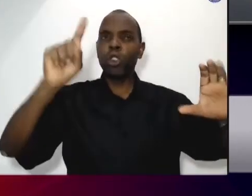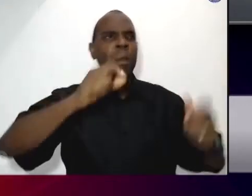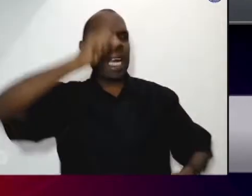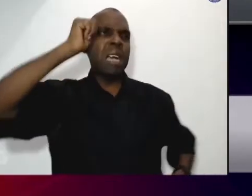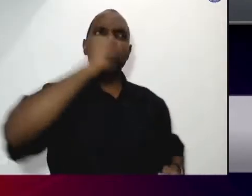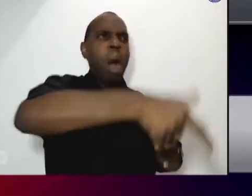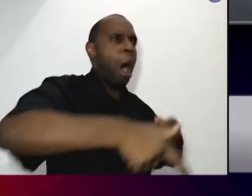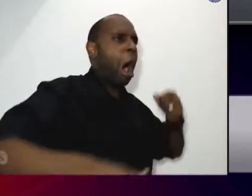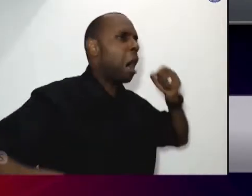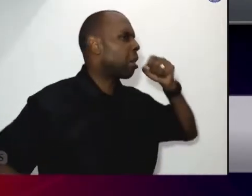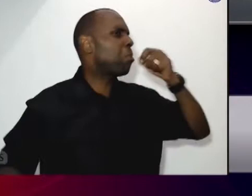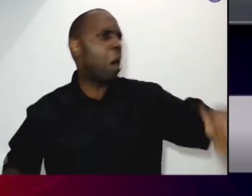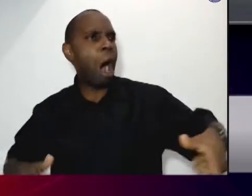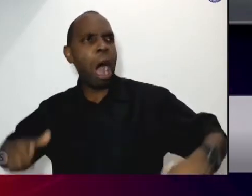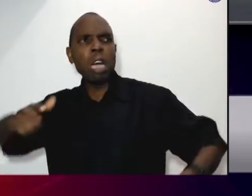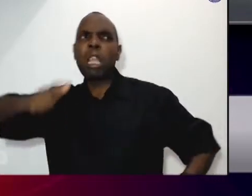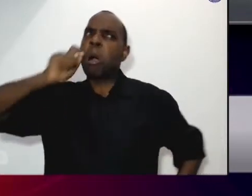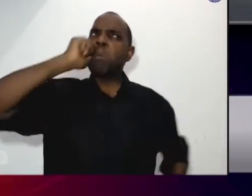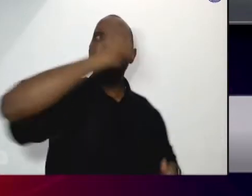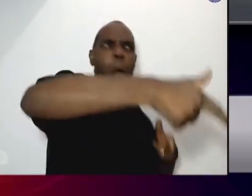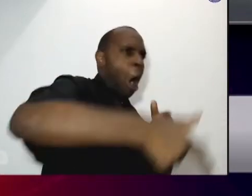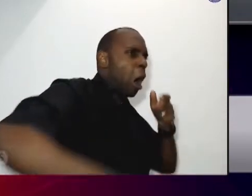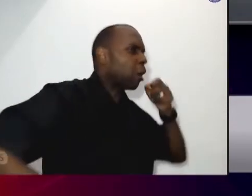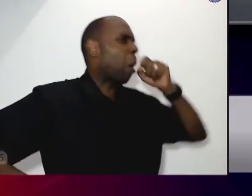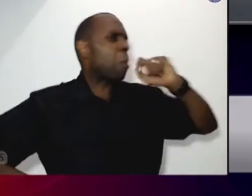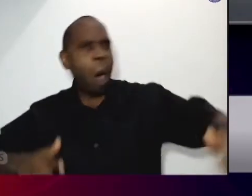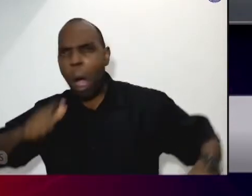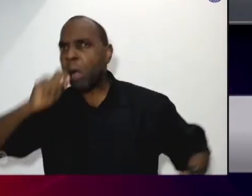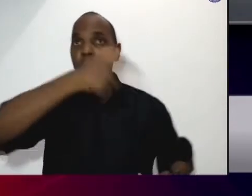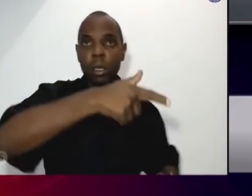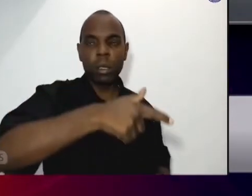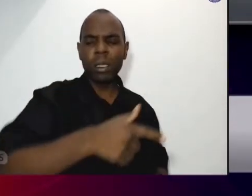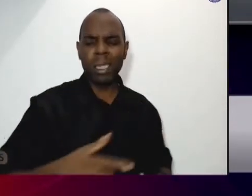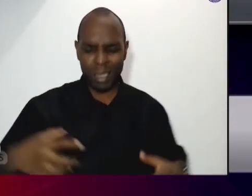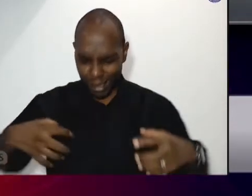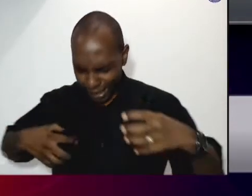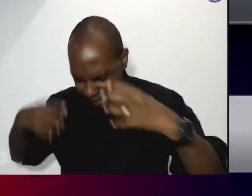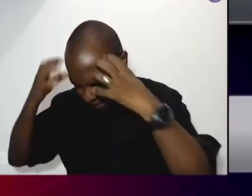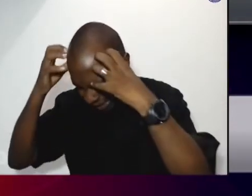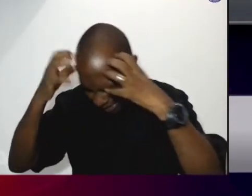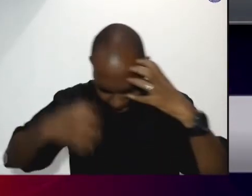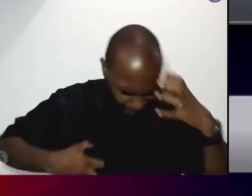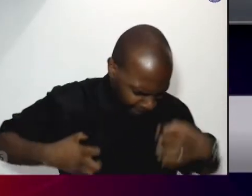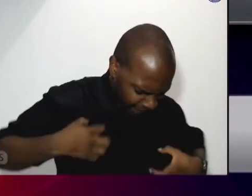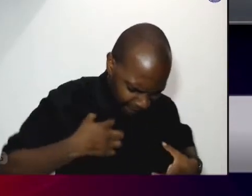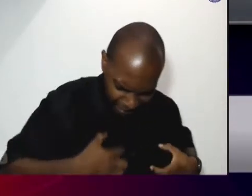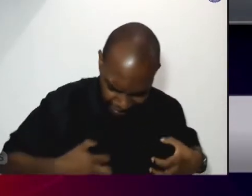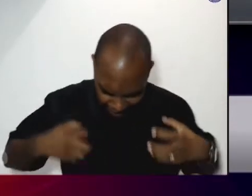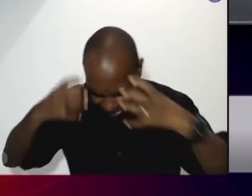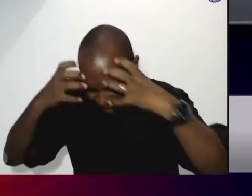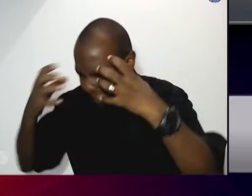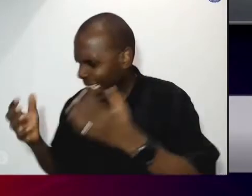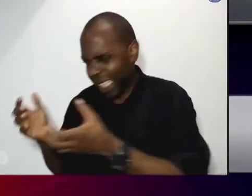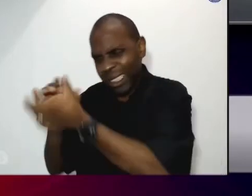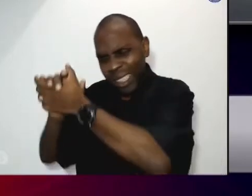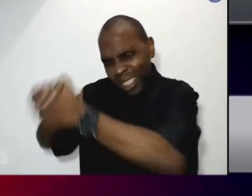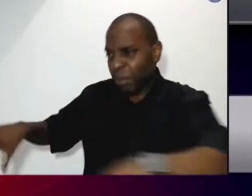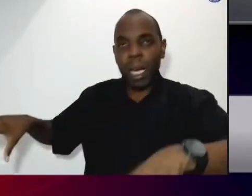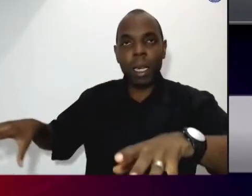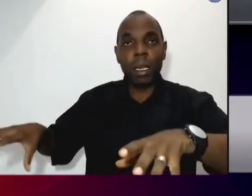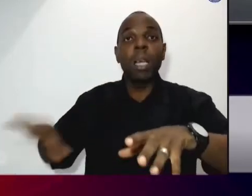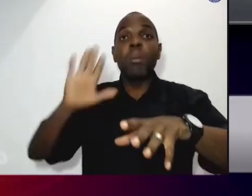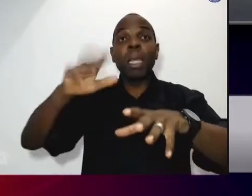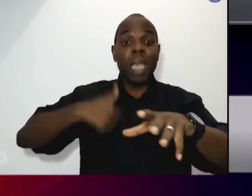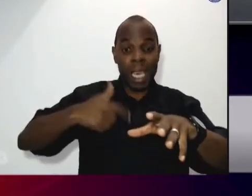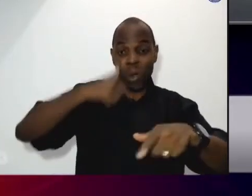mas eu eu não tenho eu não tenho estudo eu não tenho trabalho eu não tenho família não tenho apoio da